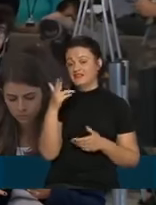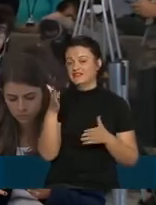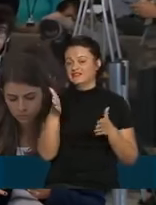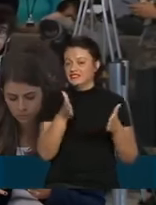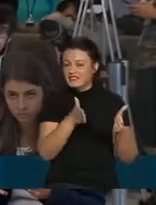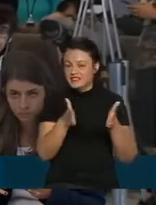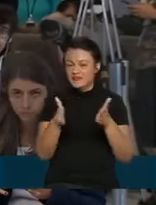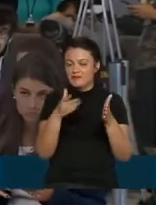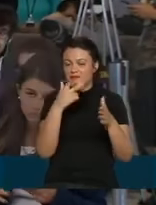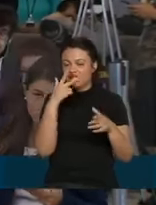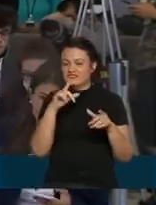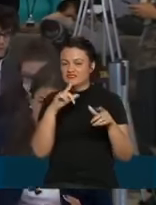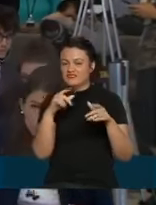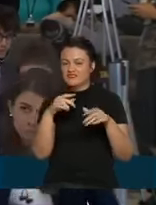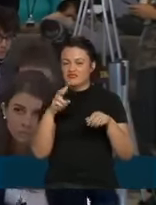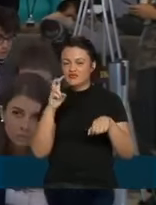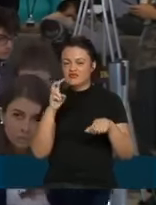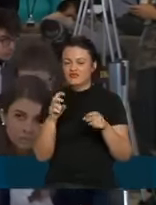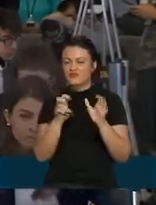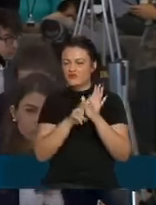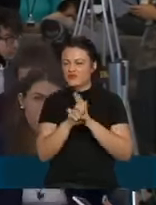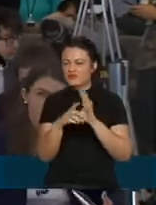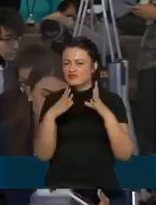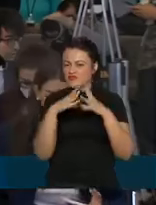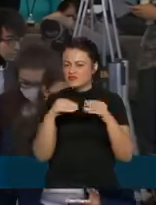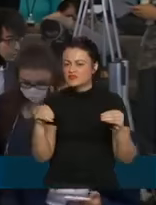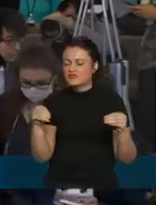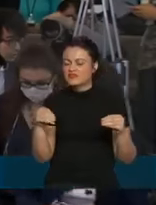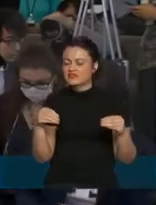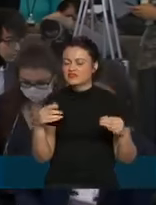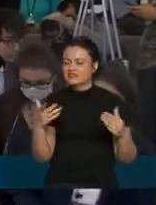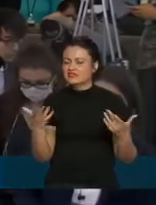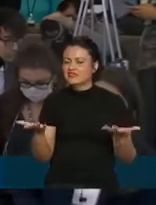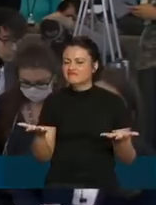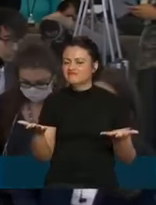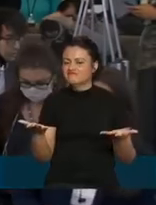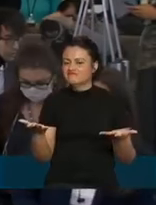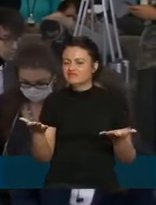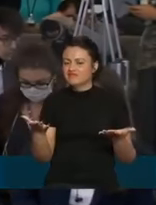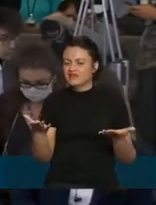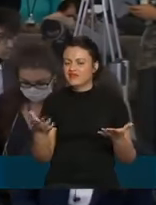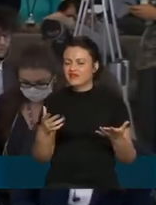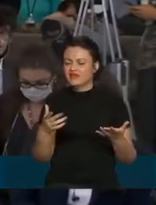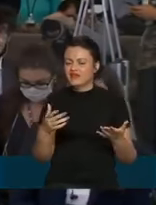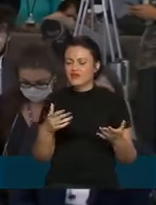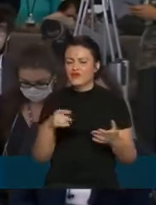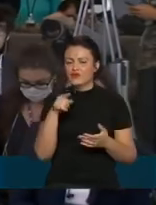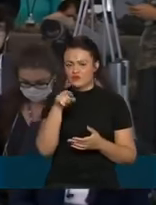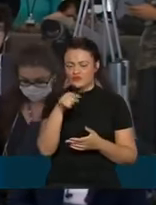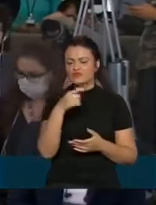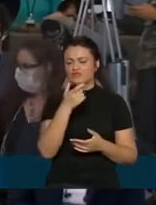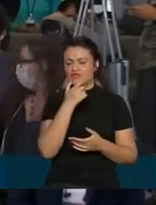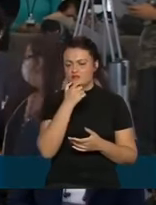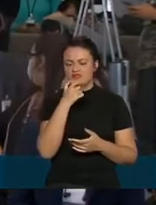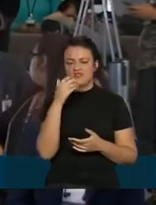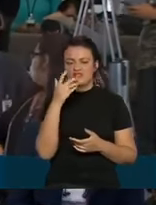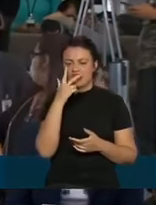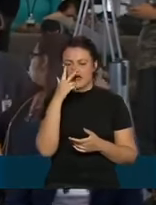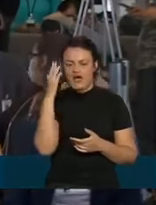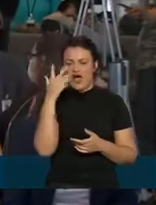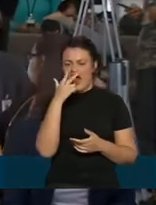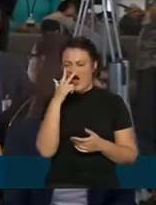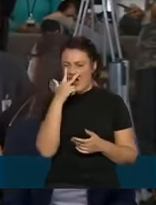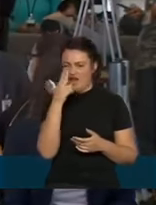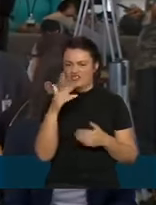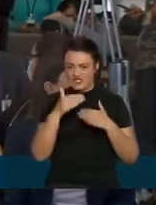começando a ir embora a questão do vírus. Aí eu queria saber, com base em que informações o senhor aponta esse cenário,